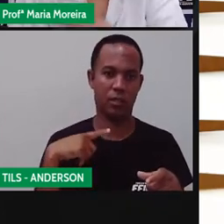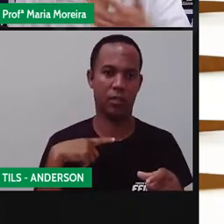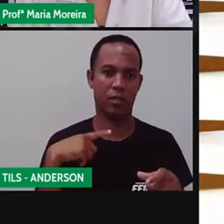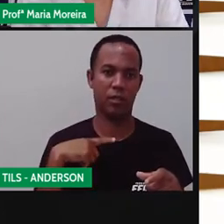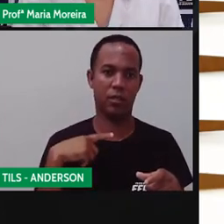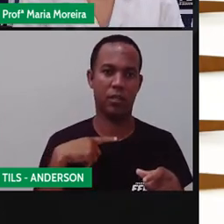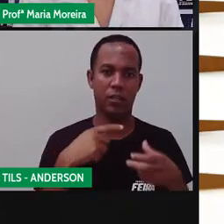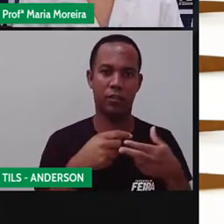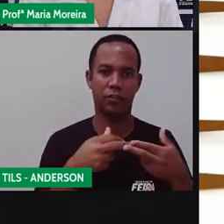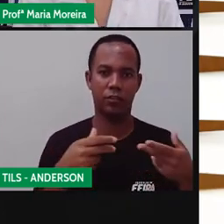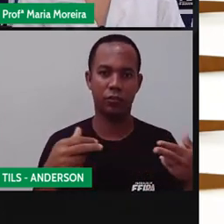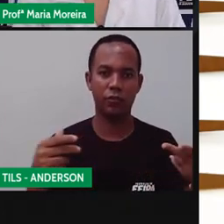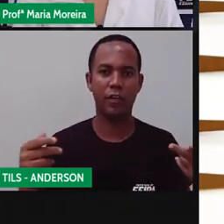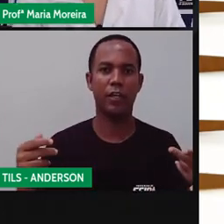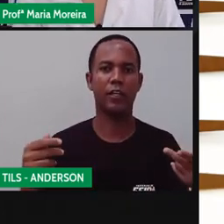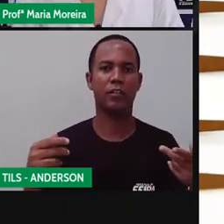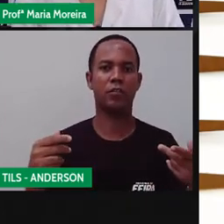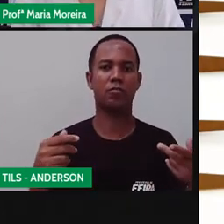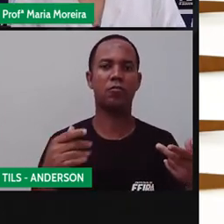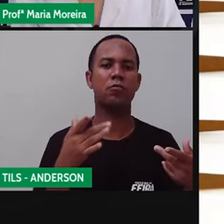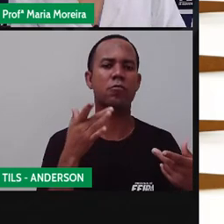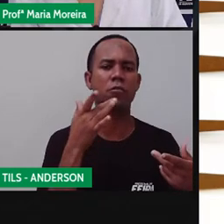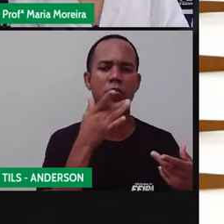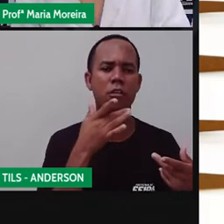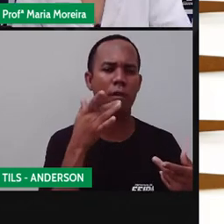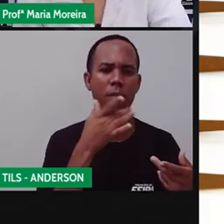riquíssimo em sabor.